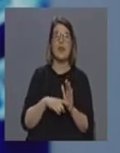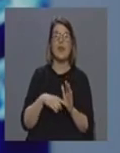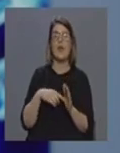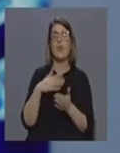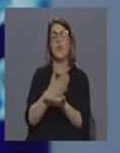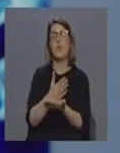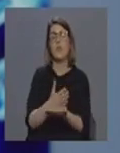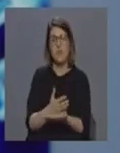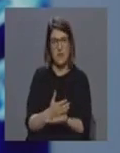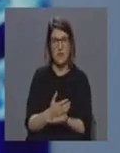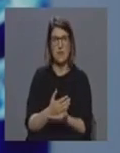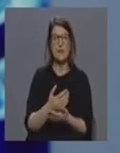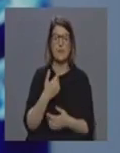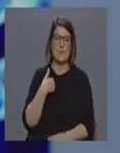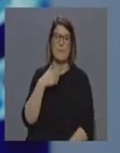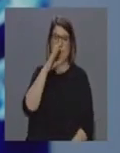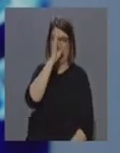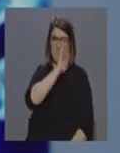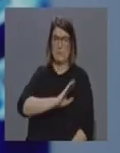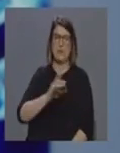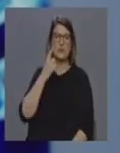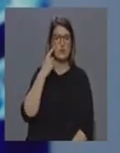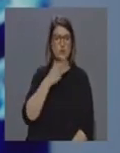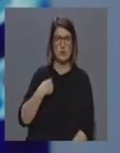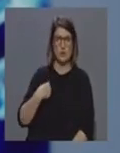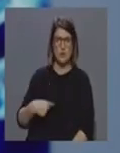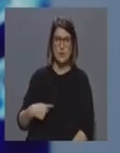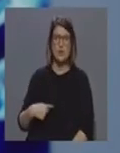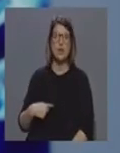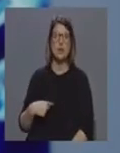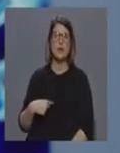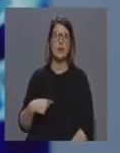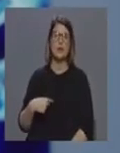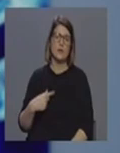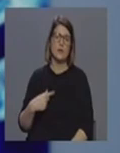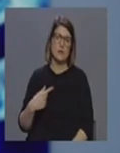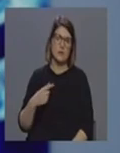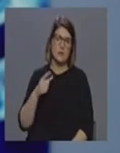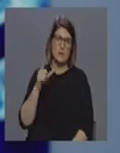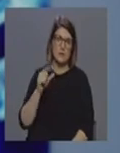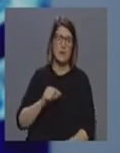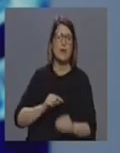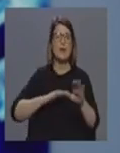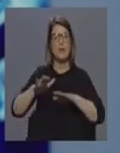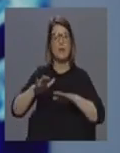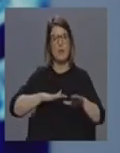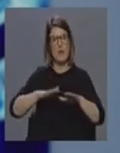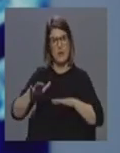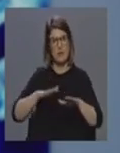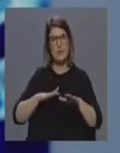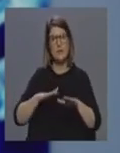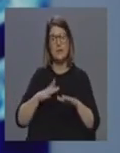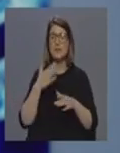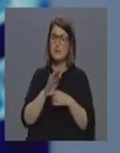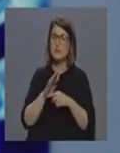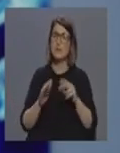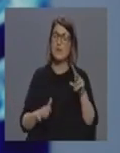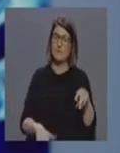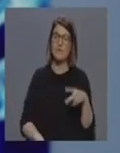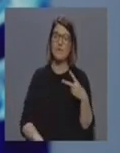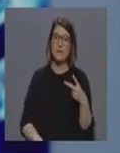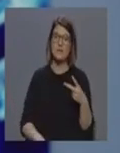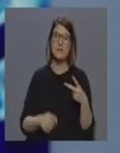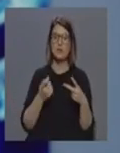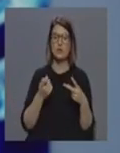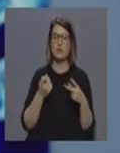conhecendo aquilo que aconteceu na China e aquilo que está a acontecer em Itália, temos dois exemplos, aqui um bocadinho